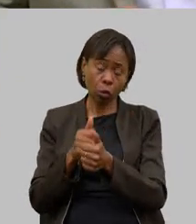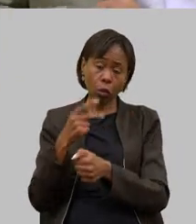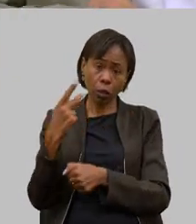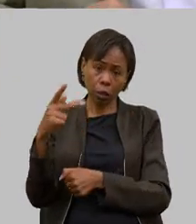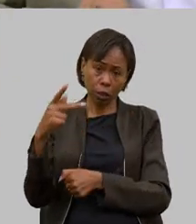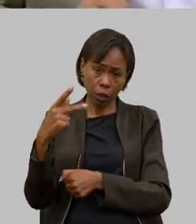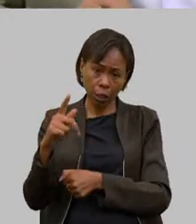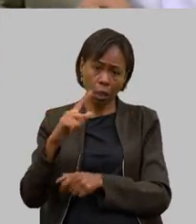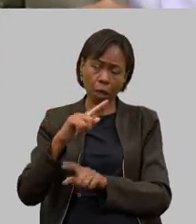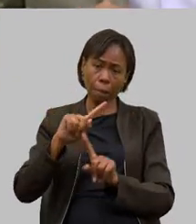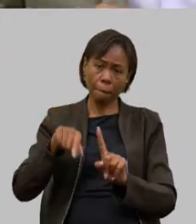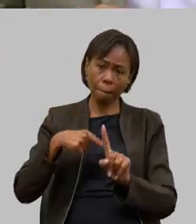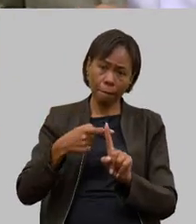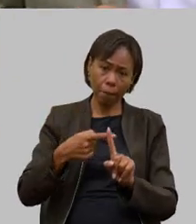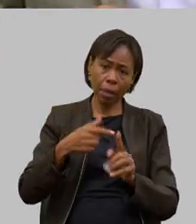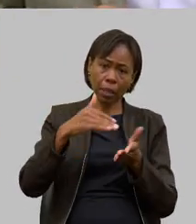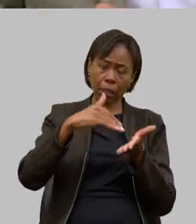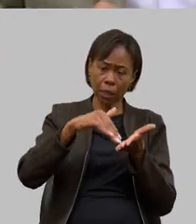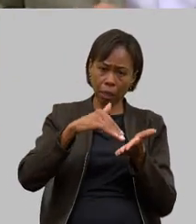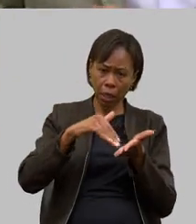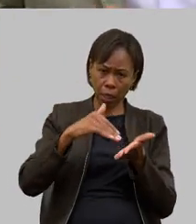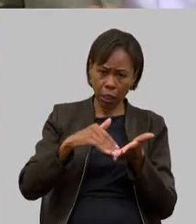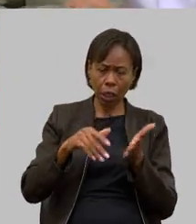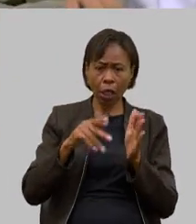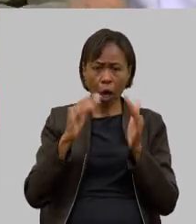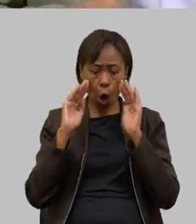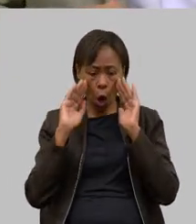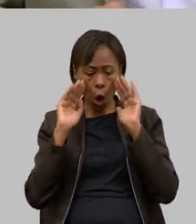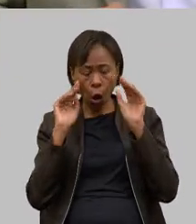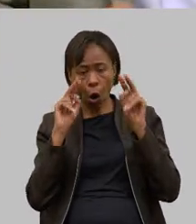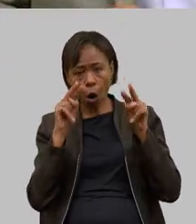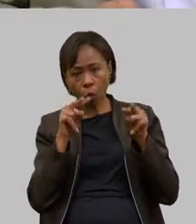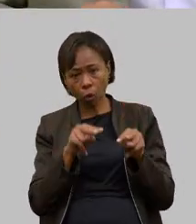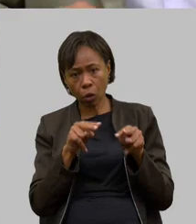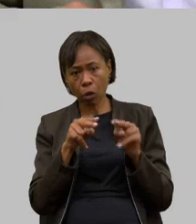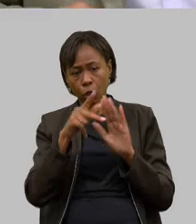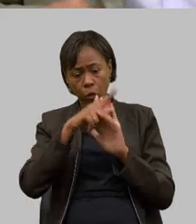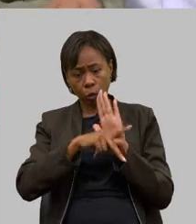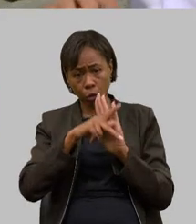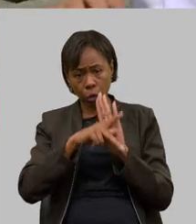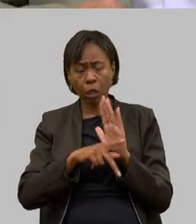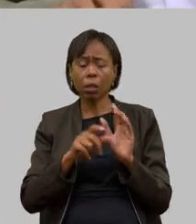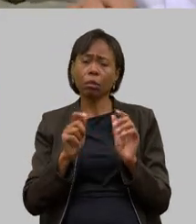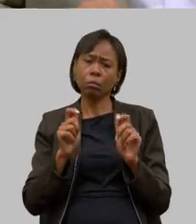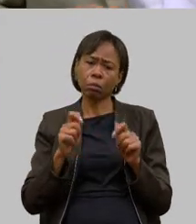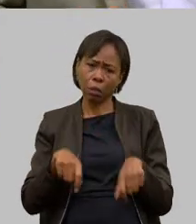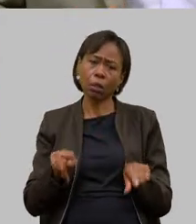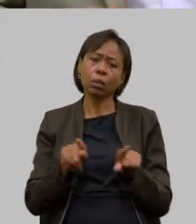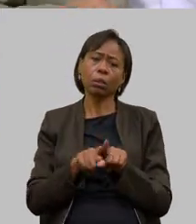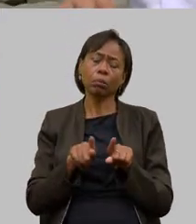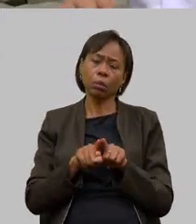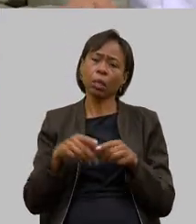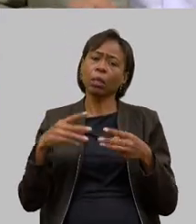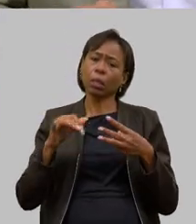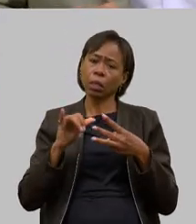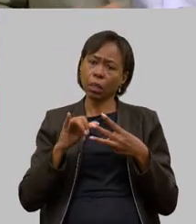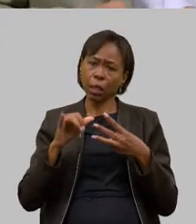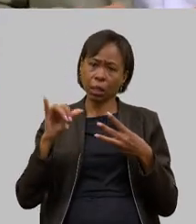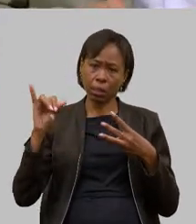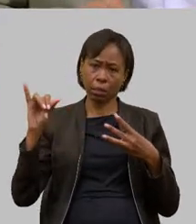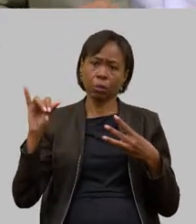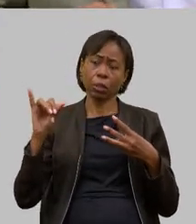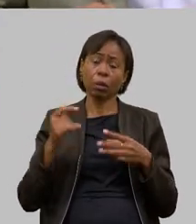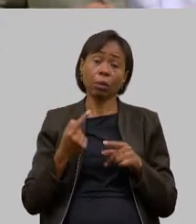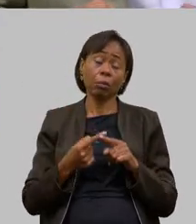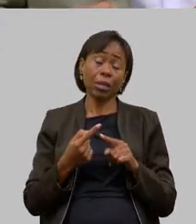fazem junto a CEMAD nos projetos que ele possa ser feito junto a CEMIG porque senão nós